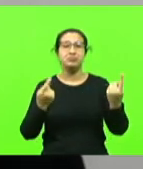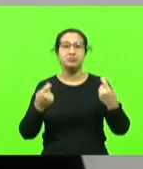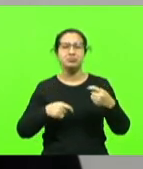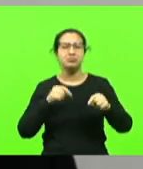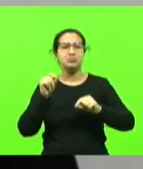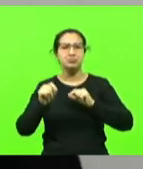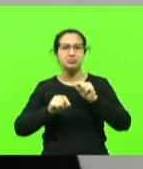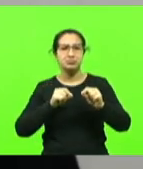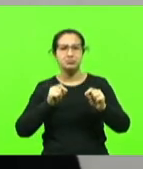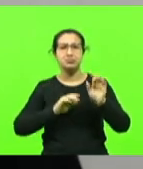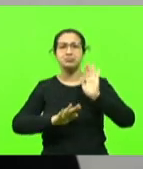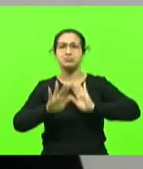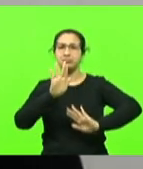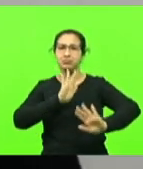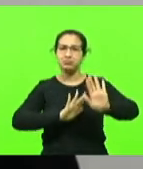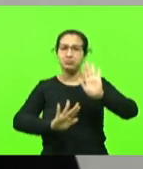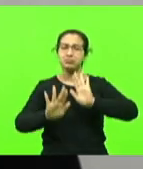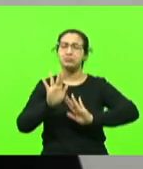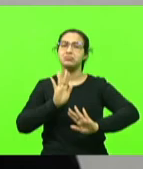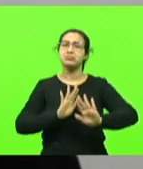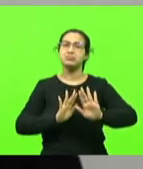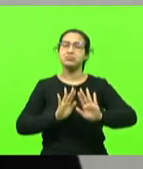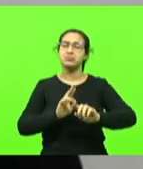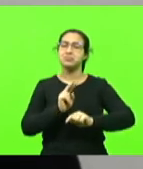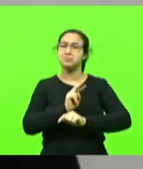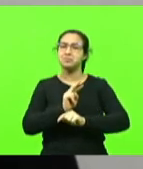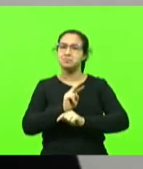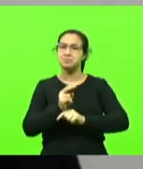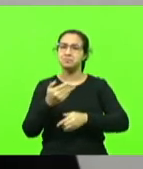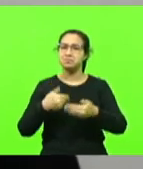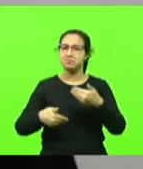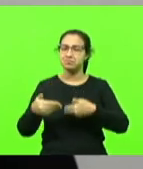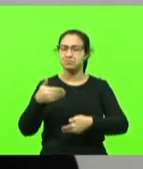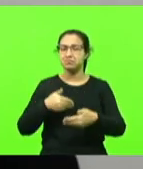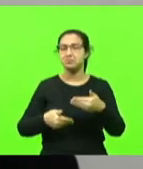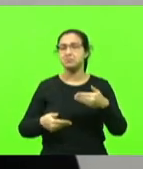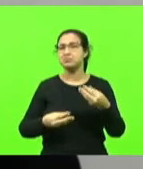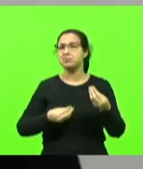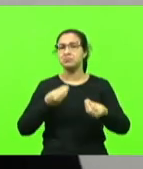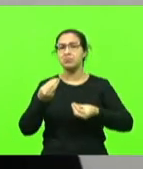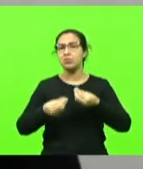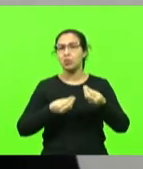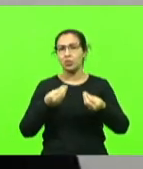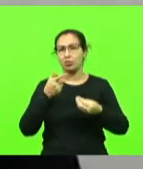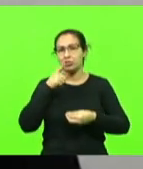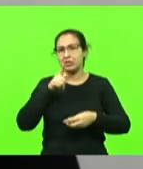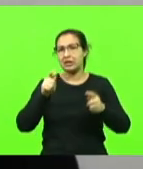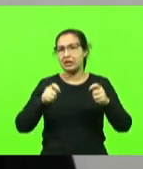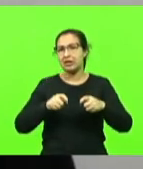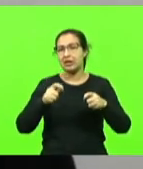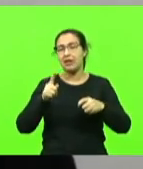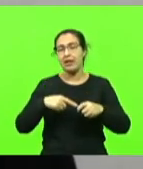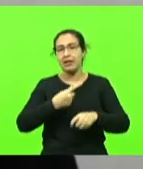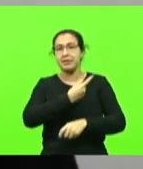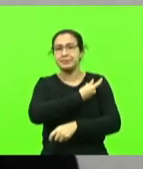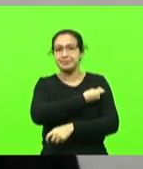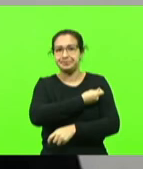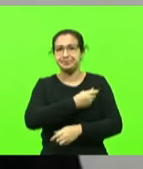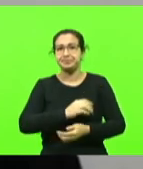de cuidados. e um deles, uma das formas melhores, é a questão da vacina.